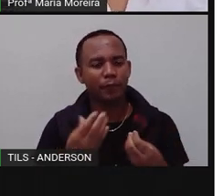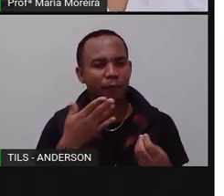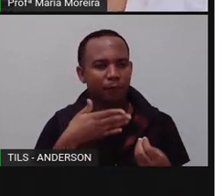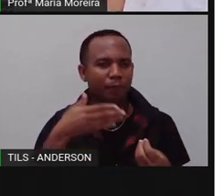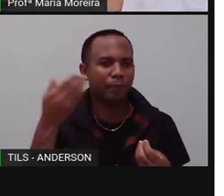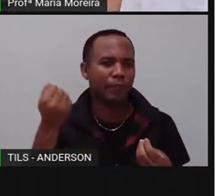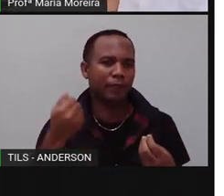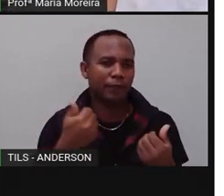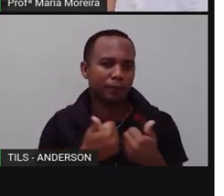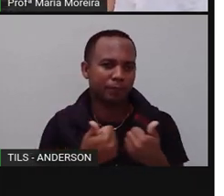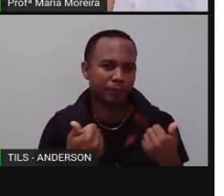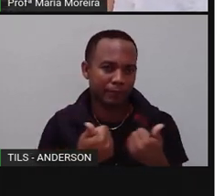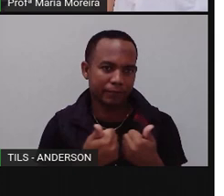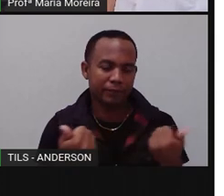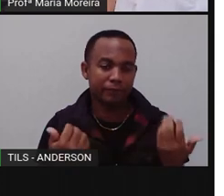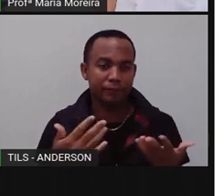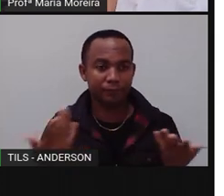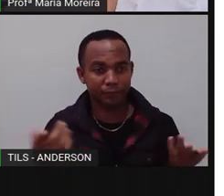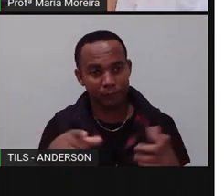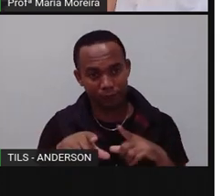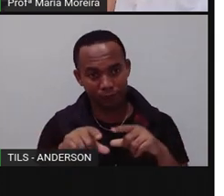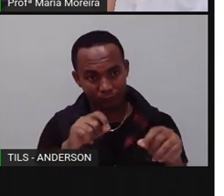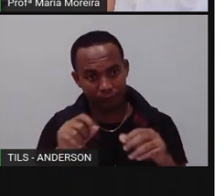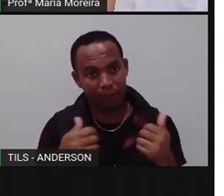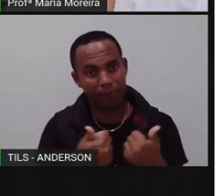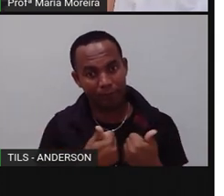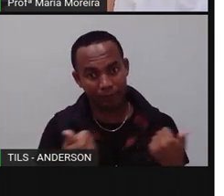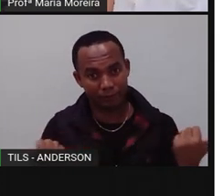Melhor próximo, né? Não, pois é, eu escolheria o próximo.